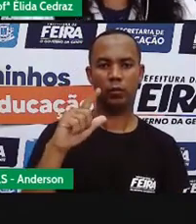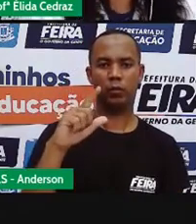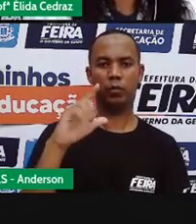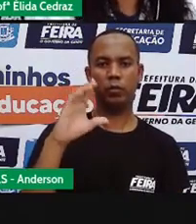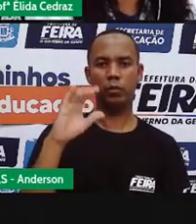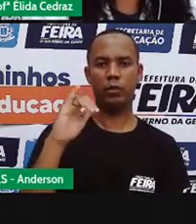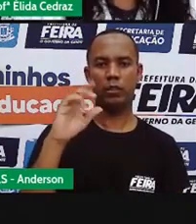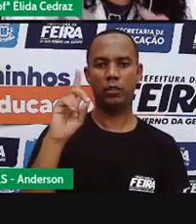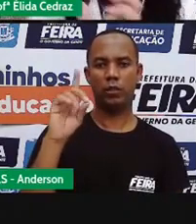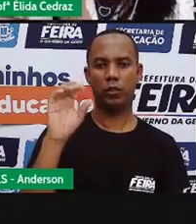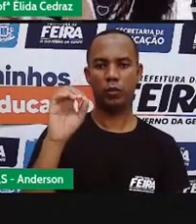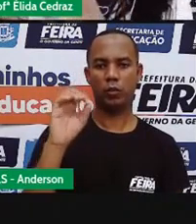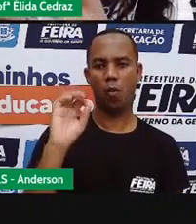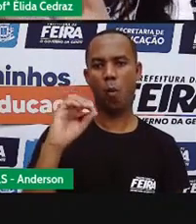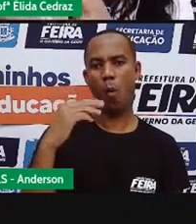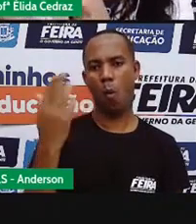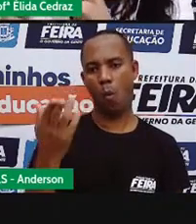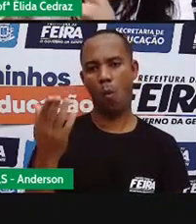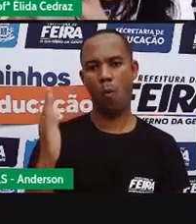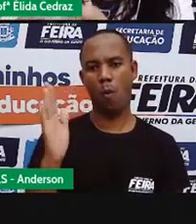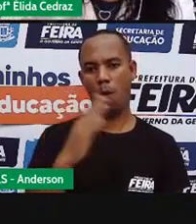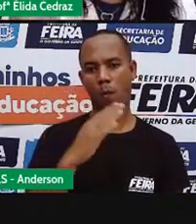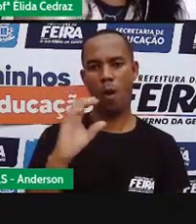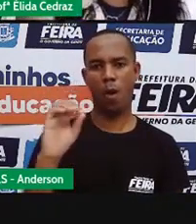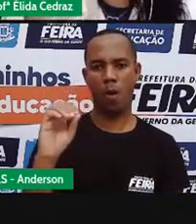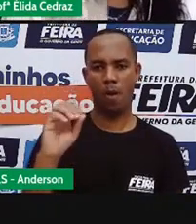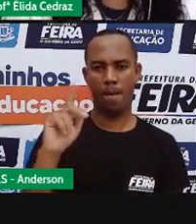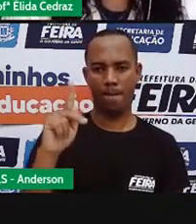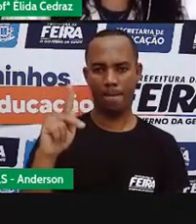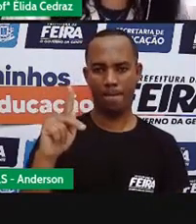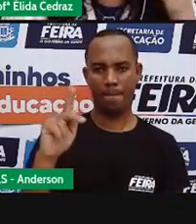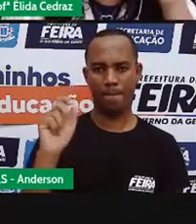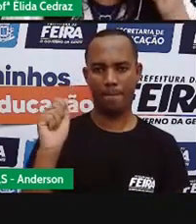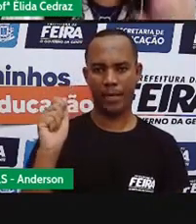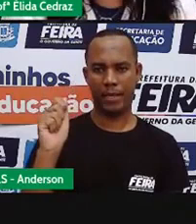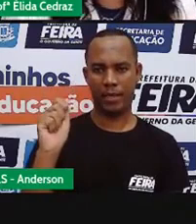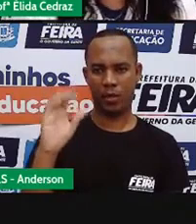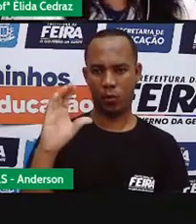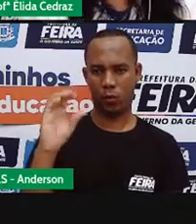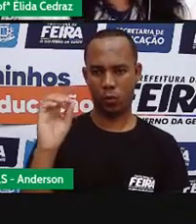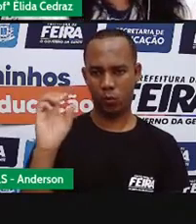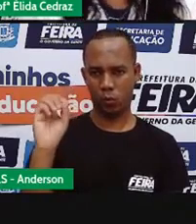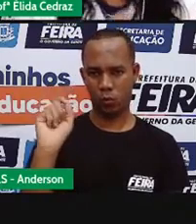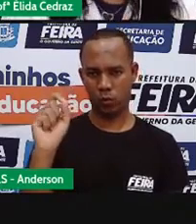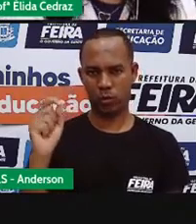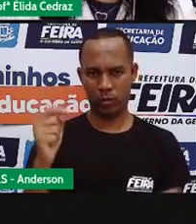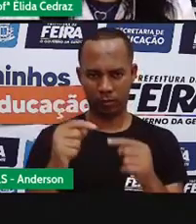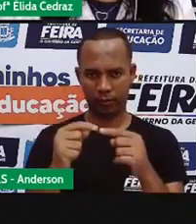o do prófano. Só que o do álcool é plástico, viu? Aqui é plástico e aqui é vidro.